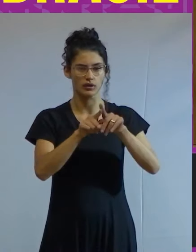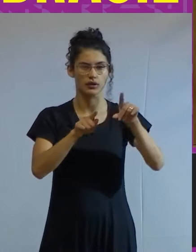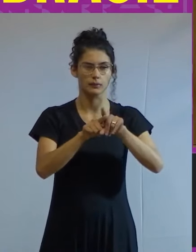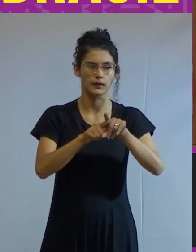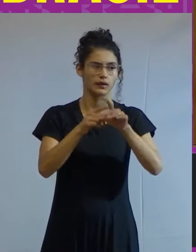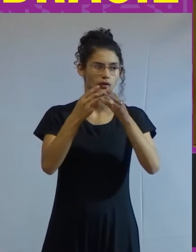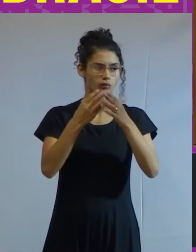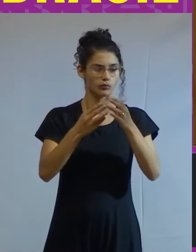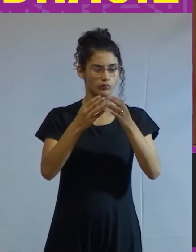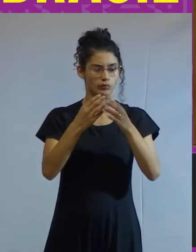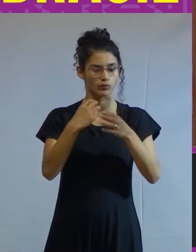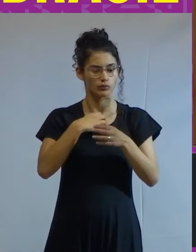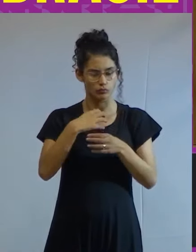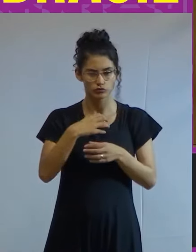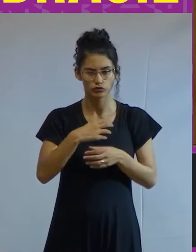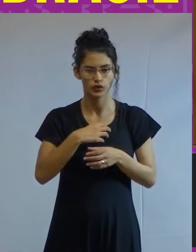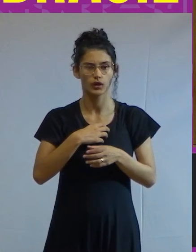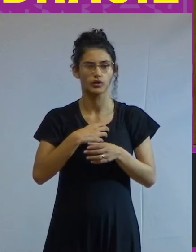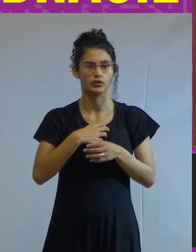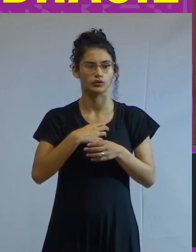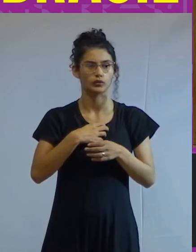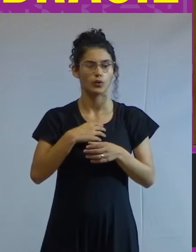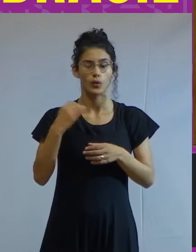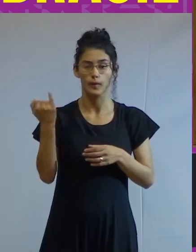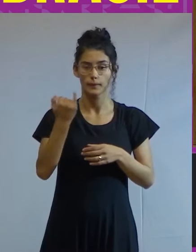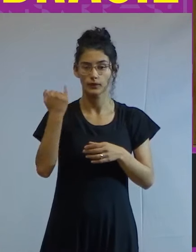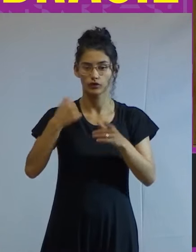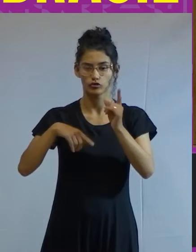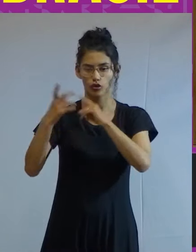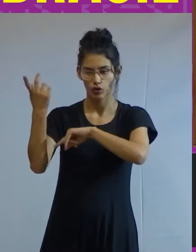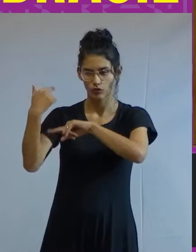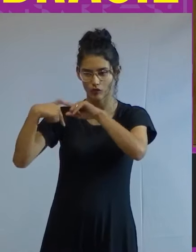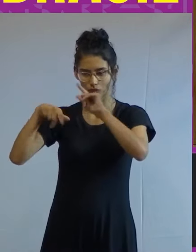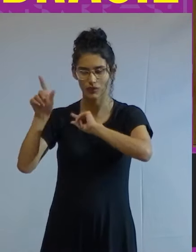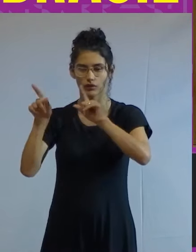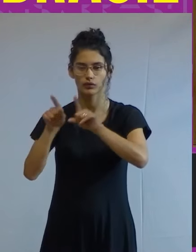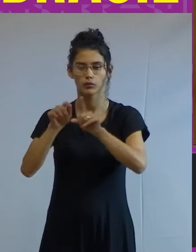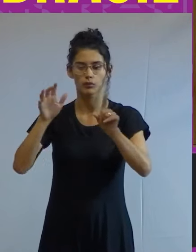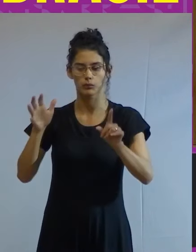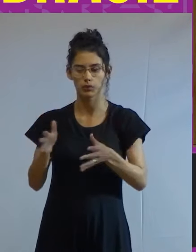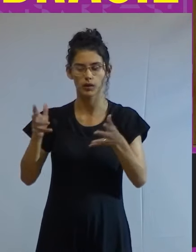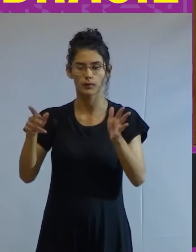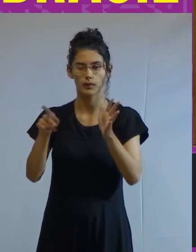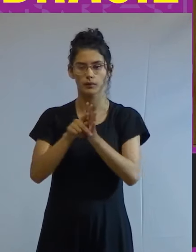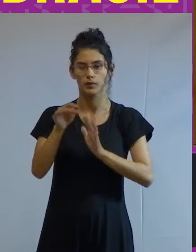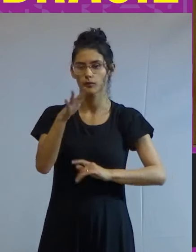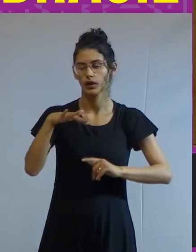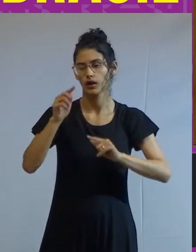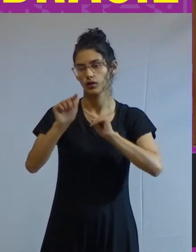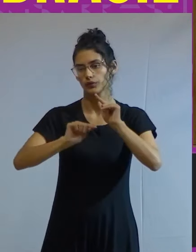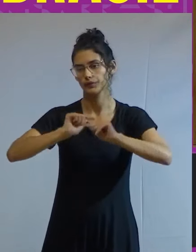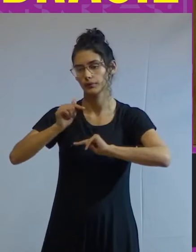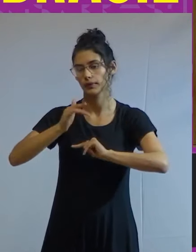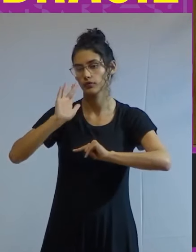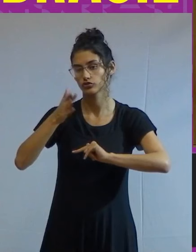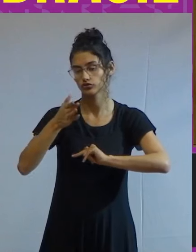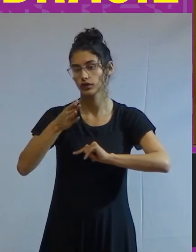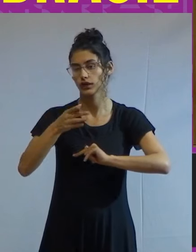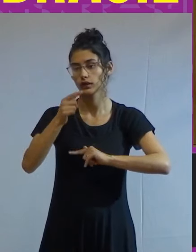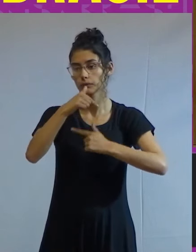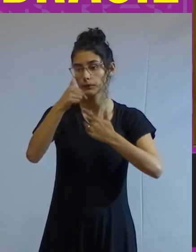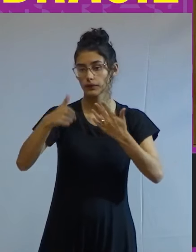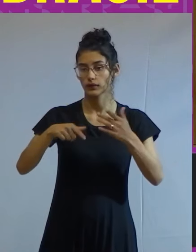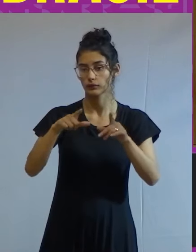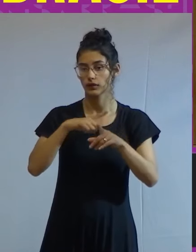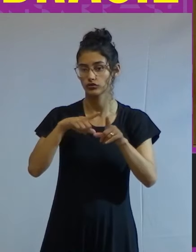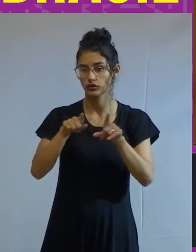desabrochar de um círculo virtuoso de crescimento impulsionado pelo mercado interno, já que os estímulos